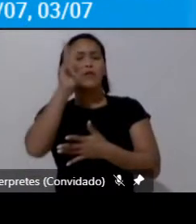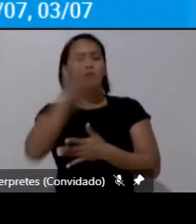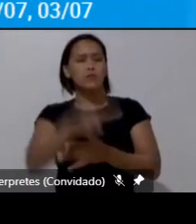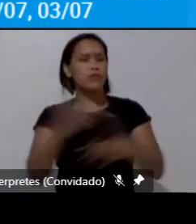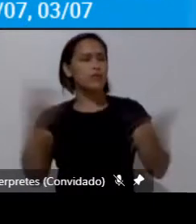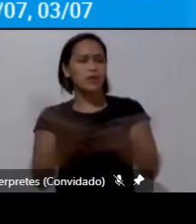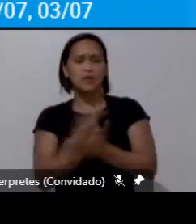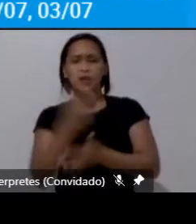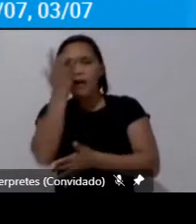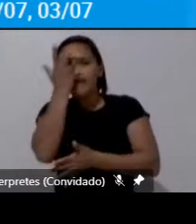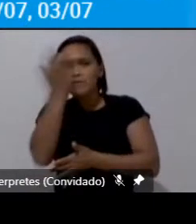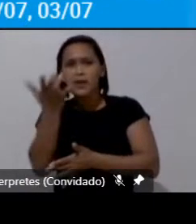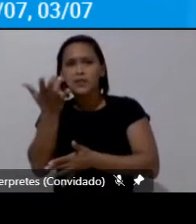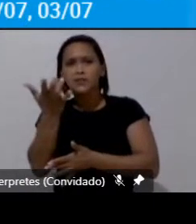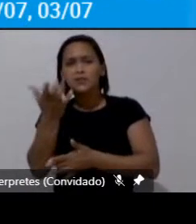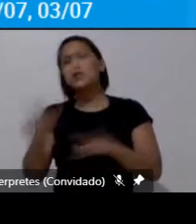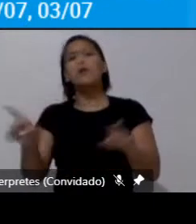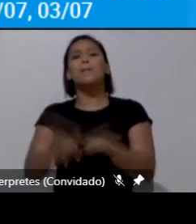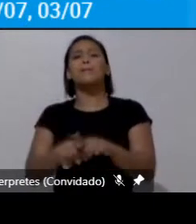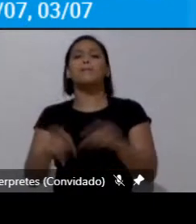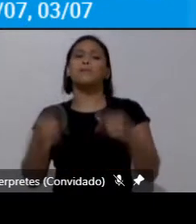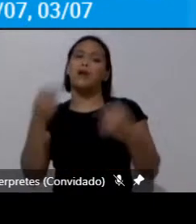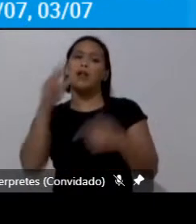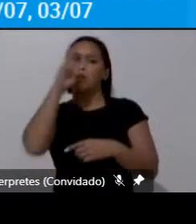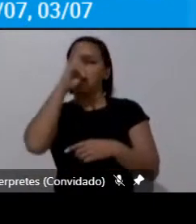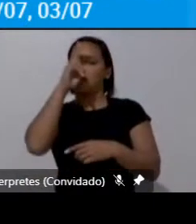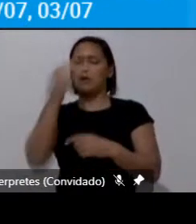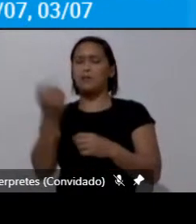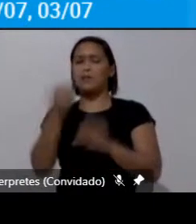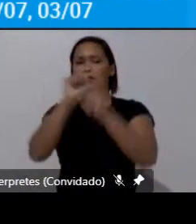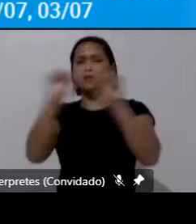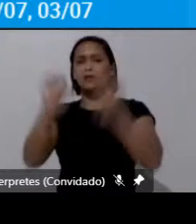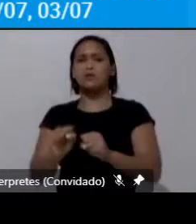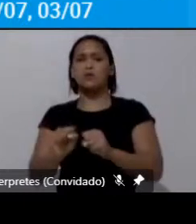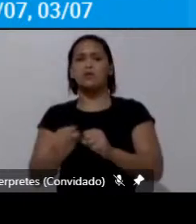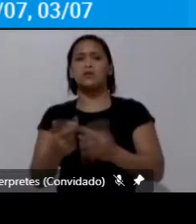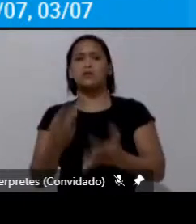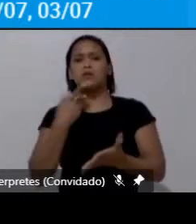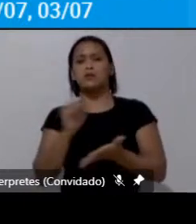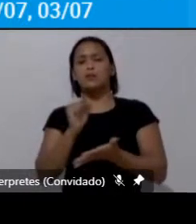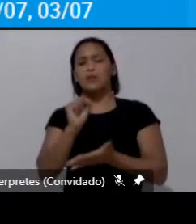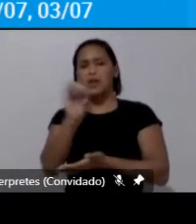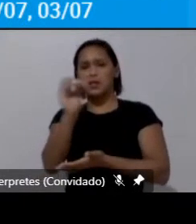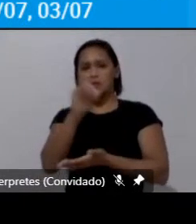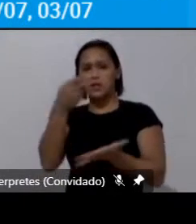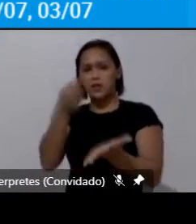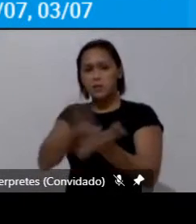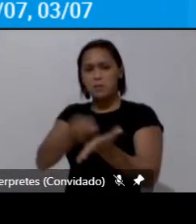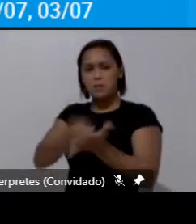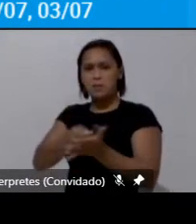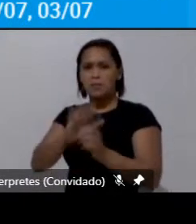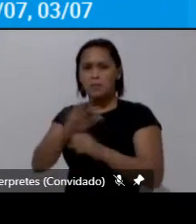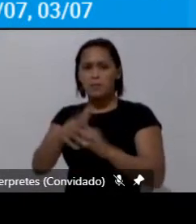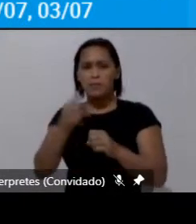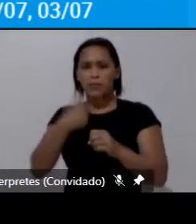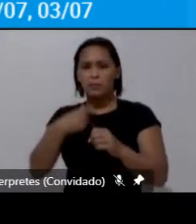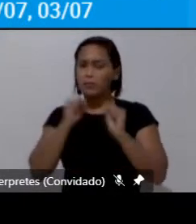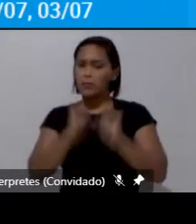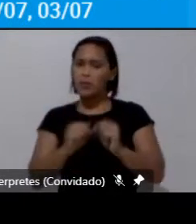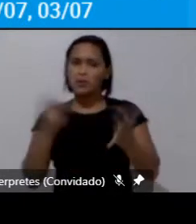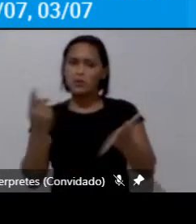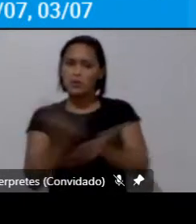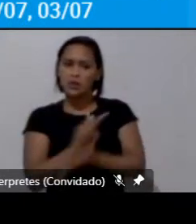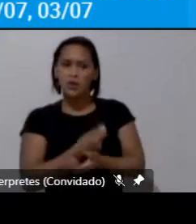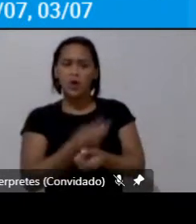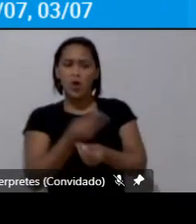fácil não mas de qualquer forma lembrar que os sistemas baseados na tarifa zero eles podem ser muito mais eficientes ecológicos